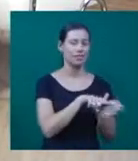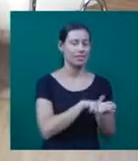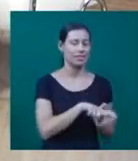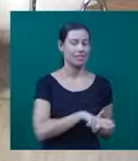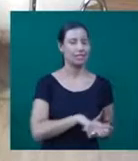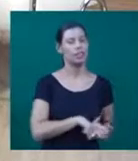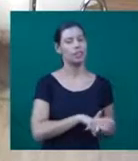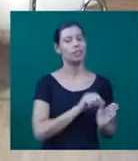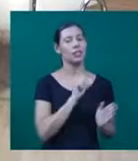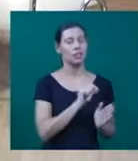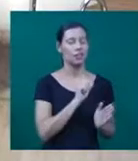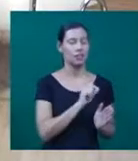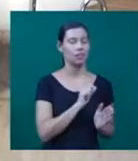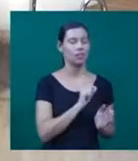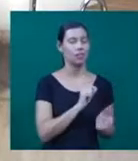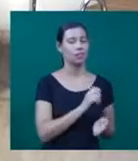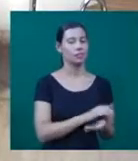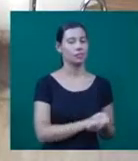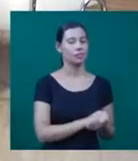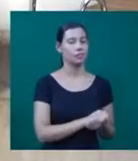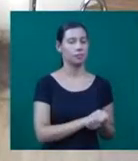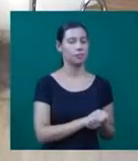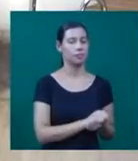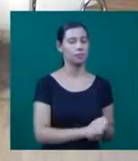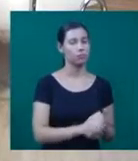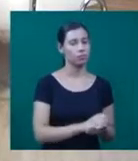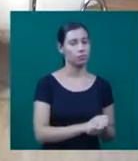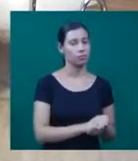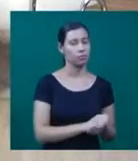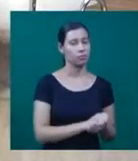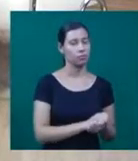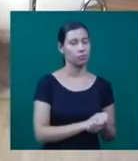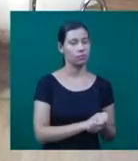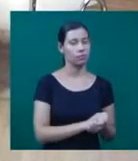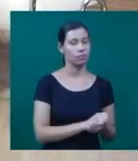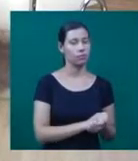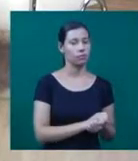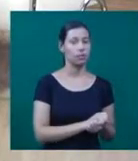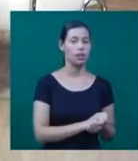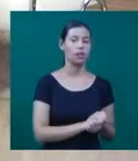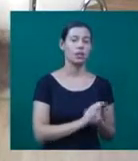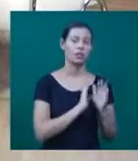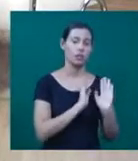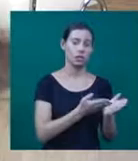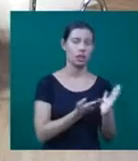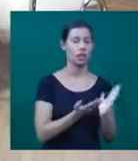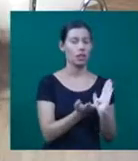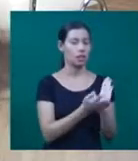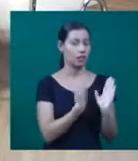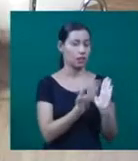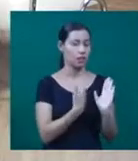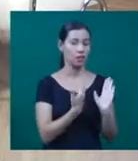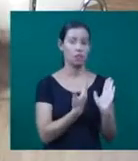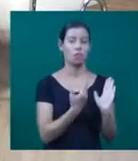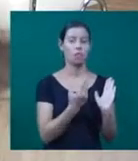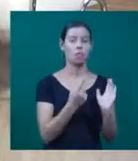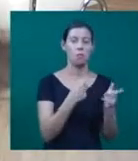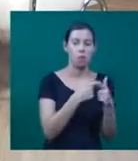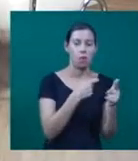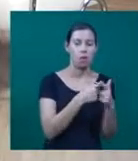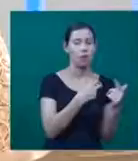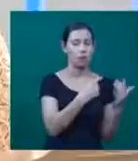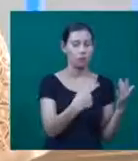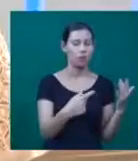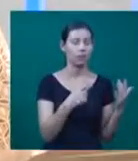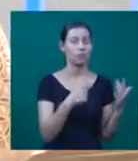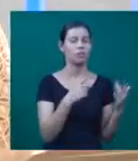diagnosticado, o momento também. Isso pode ser feito? Na verdade, existe isso na própria literatura e nos casos também que são diagnosticados nos consultórios